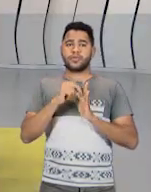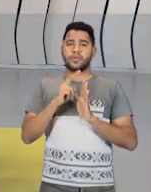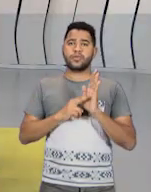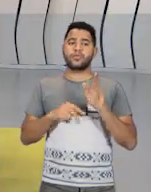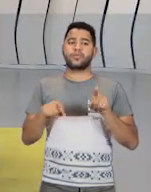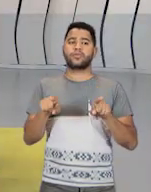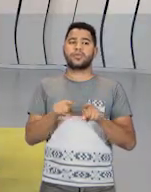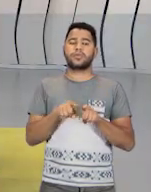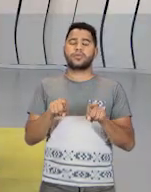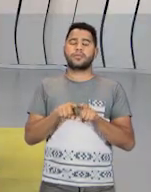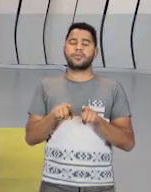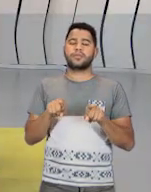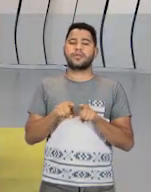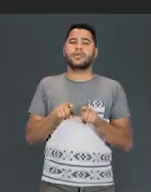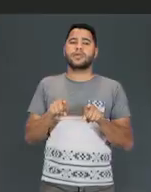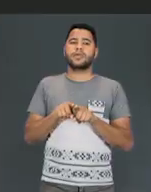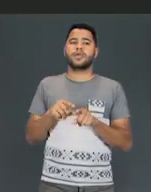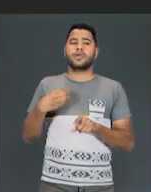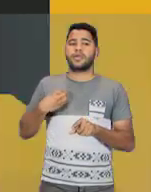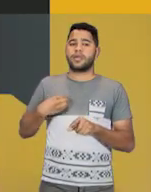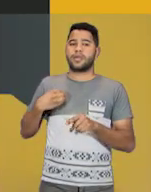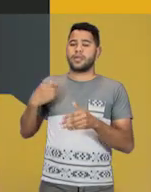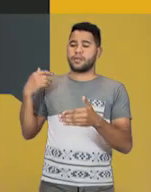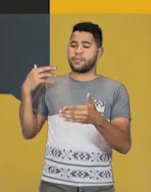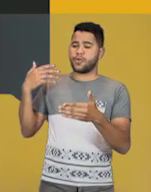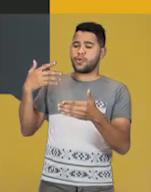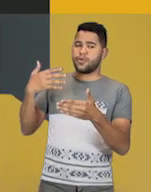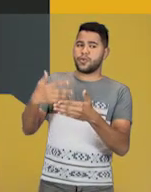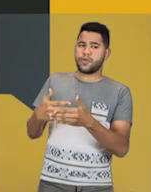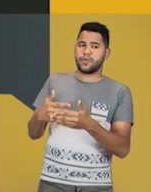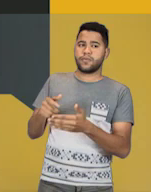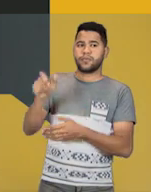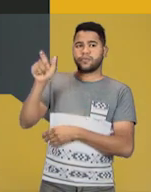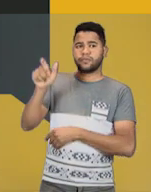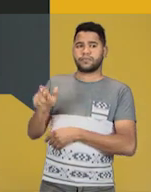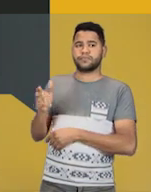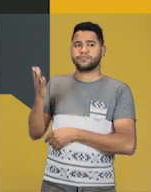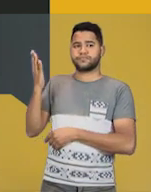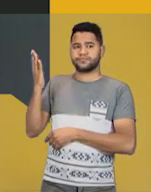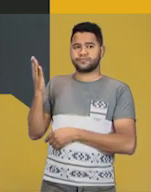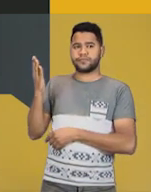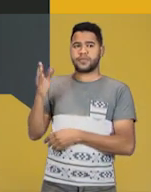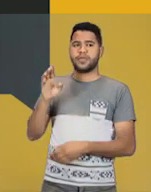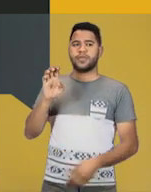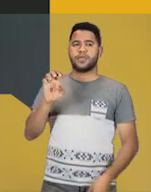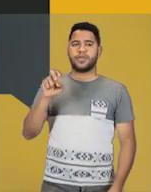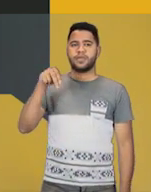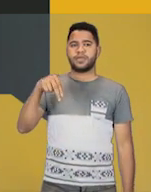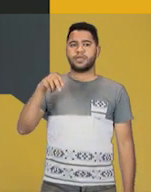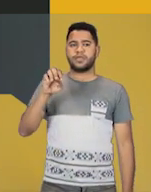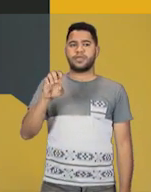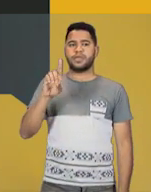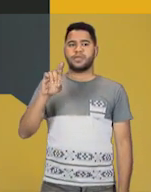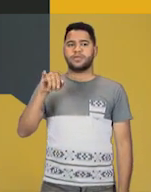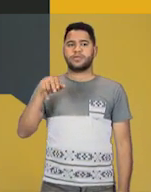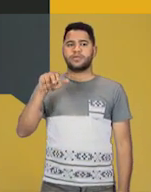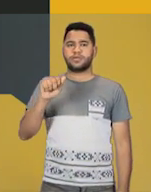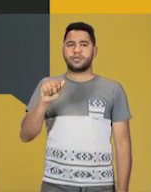uma pequena biografia dessa personalidade, foi a Eneguina Alves Marques,